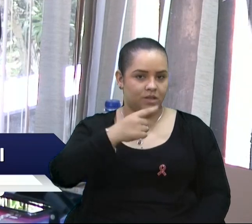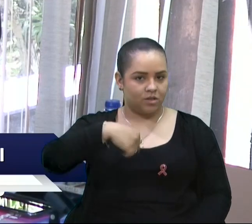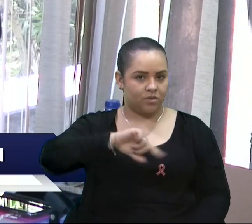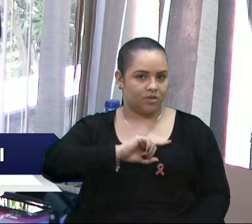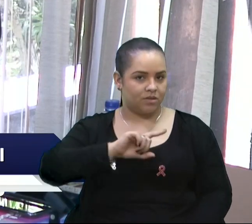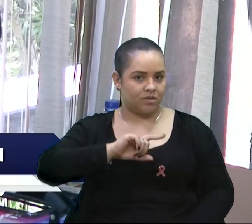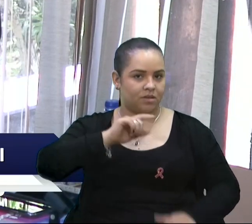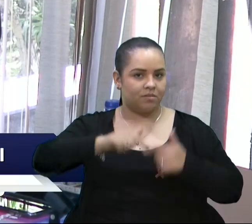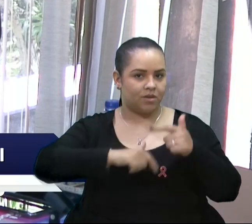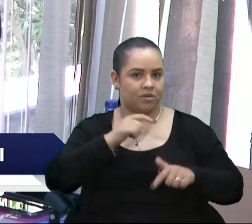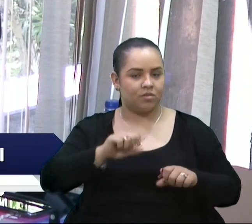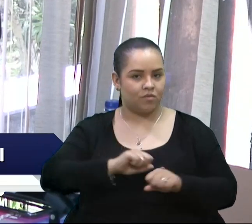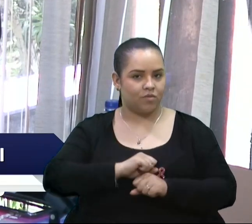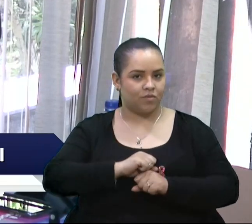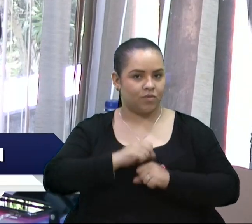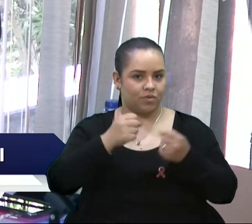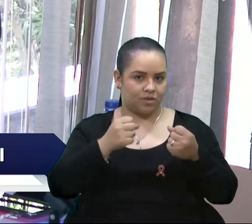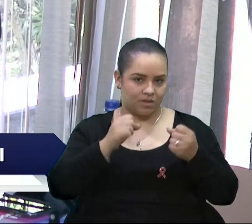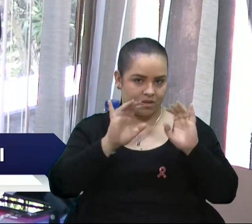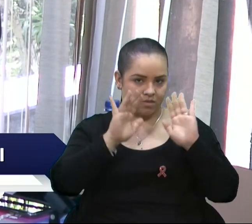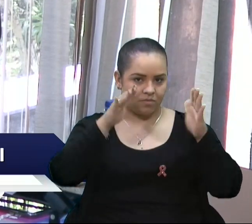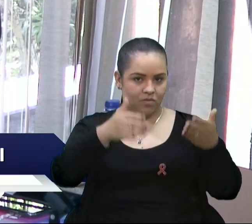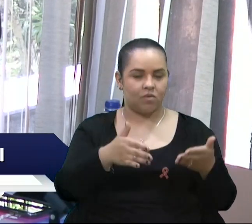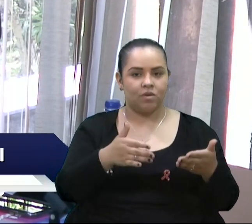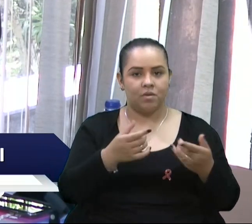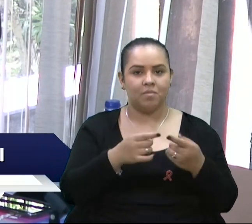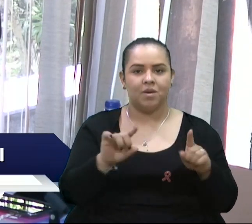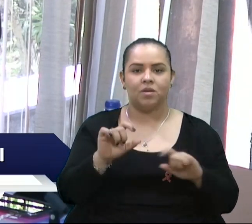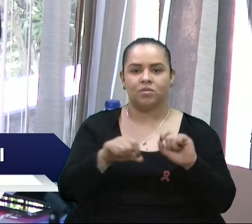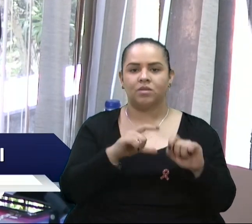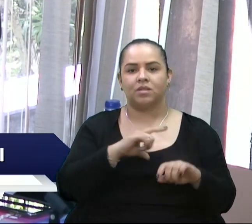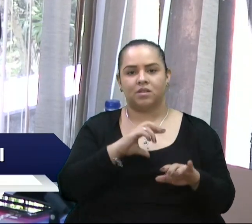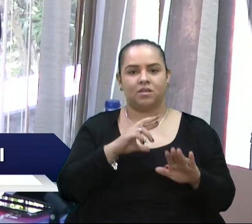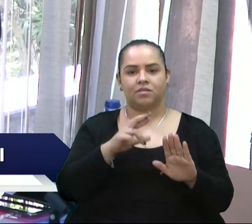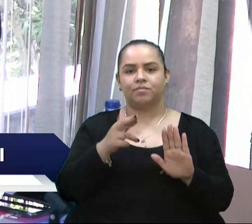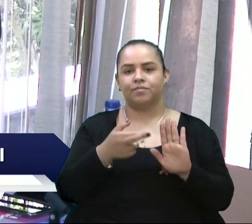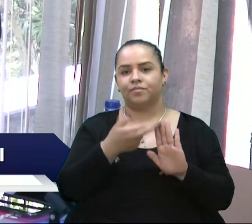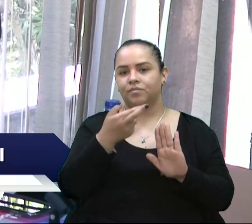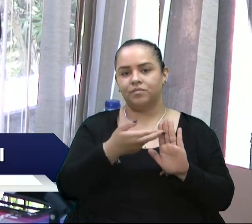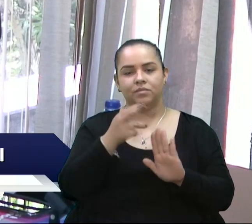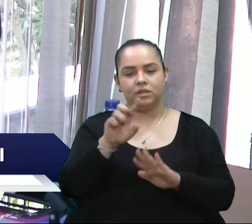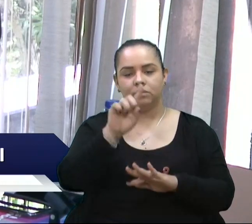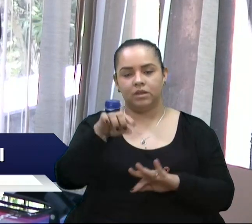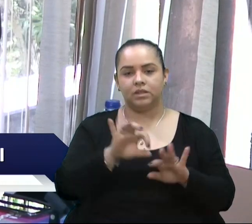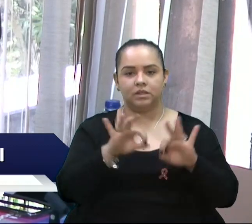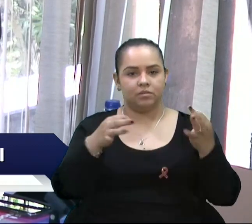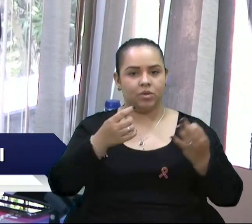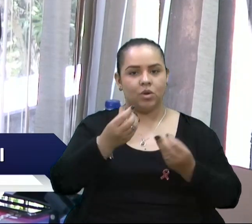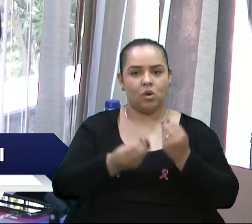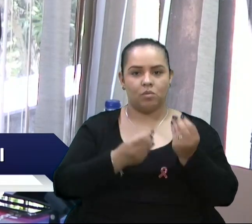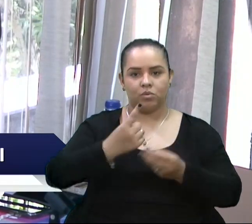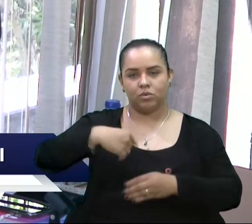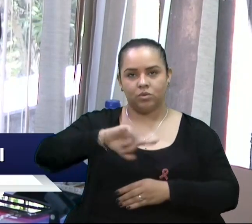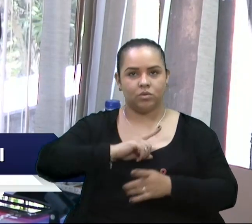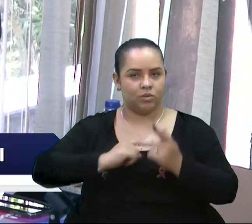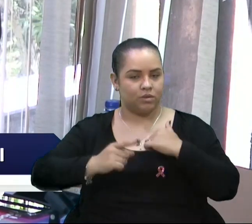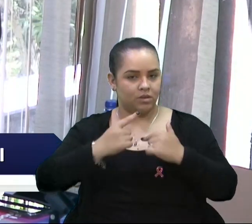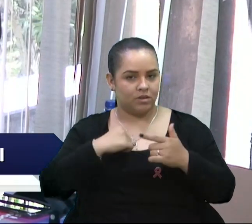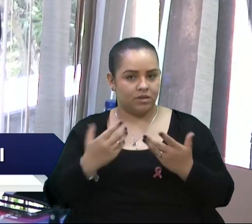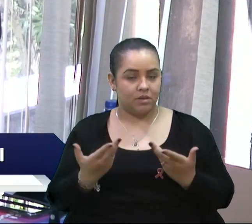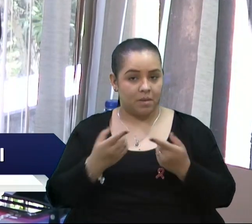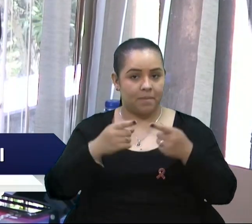para atuar sobre eles. Mas, infelizmente, as resoluções nem sempre são tão simples como a gente gostaria que fossem.